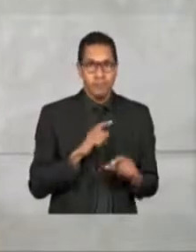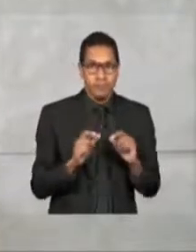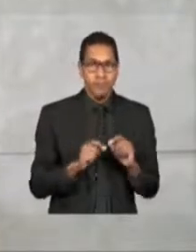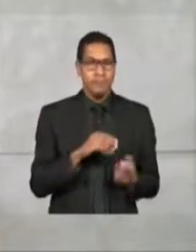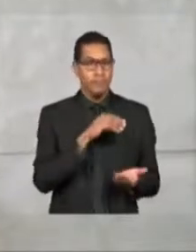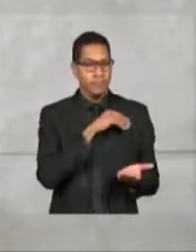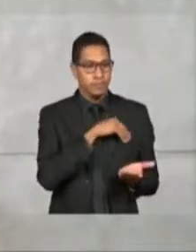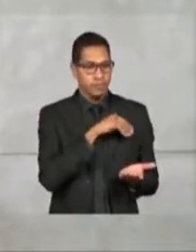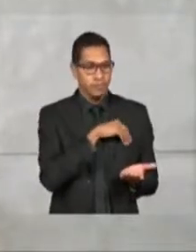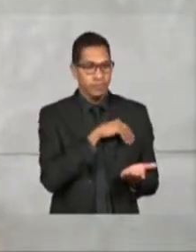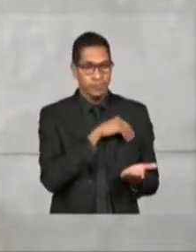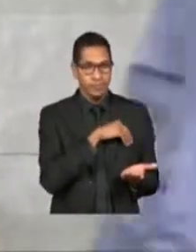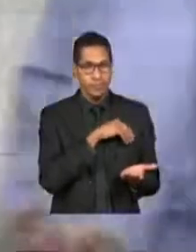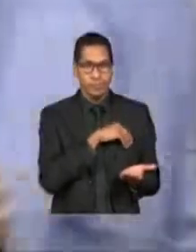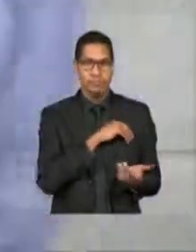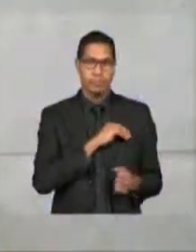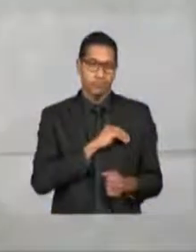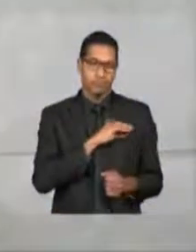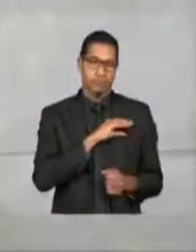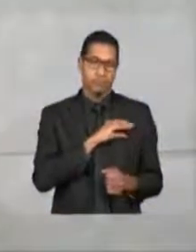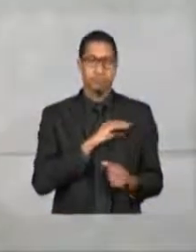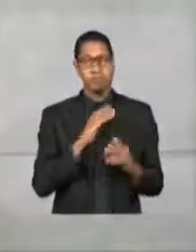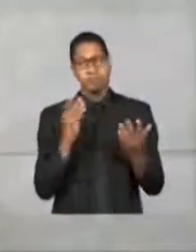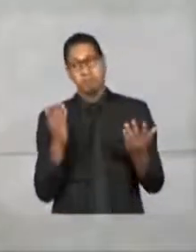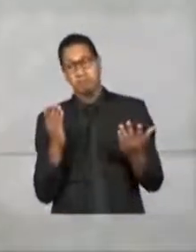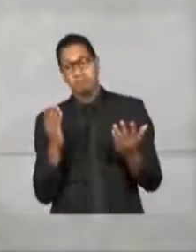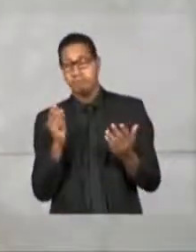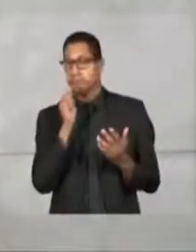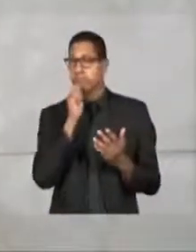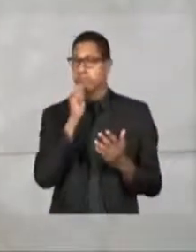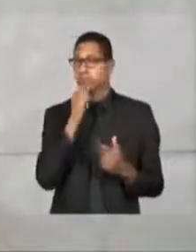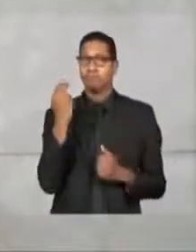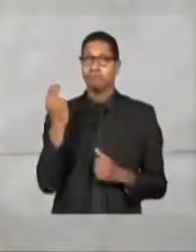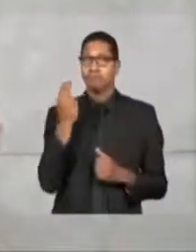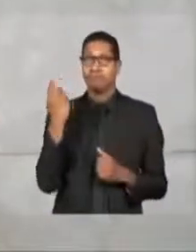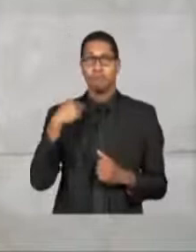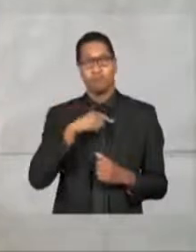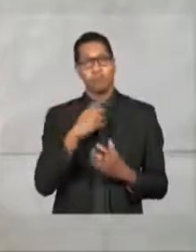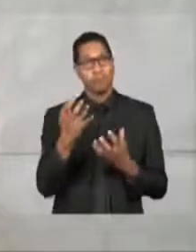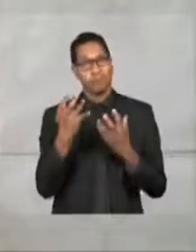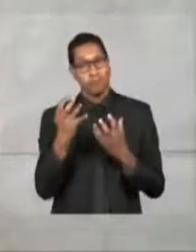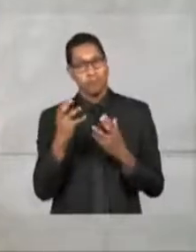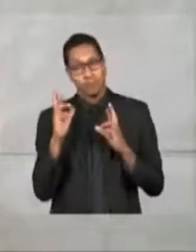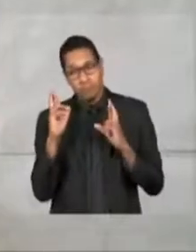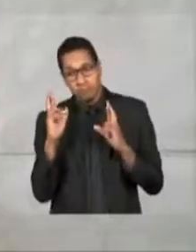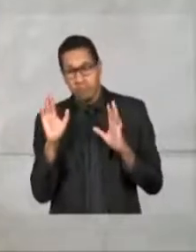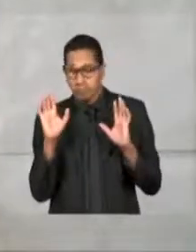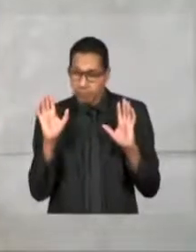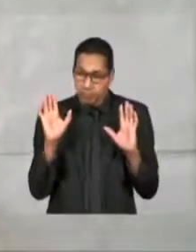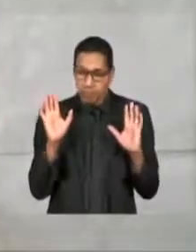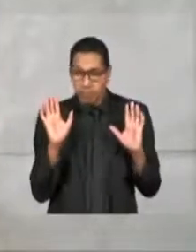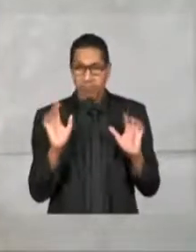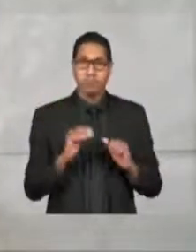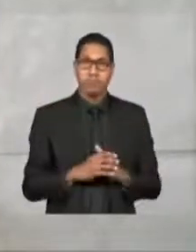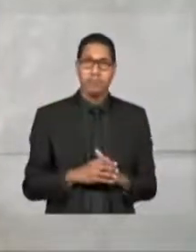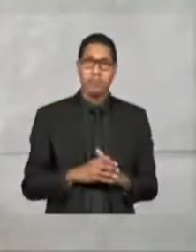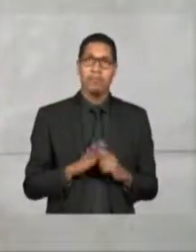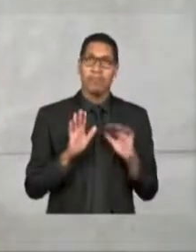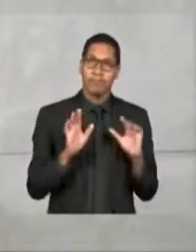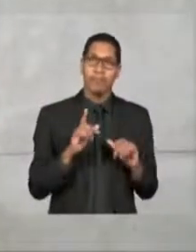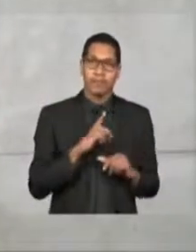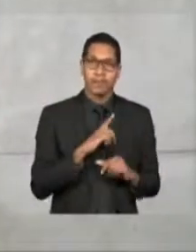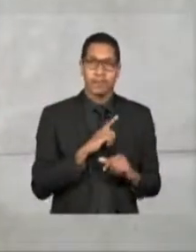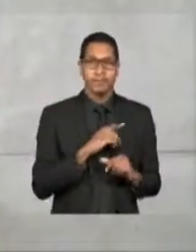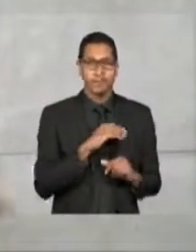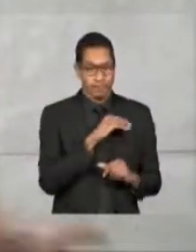salário, talvez não seja aquele que nós gostaríamos que todos pudessem receber, mas é